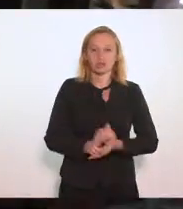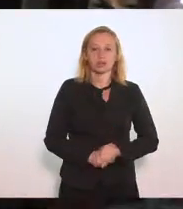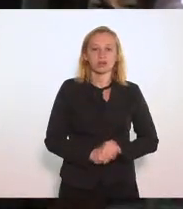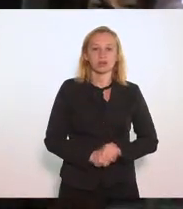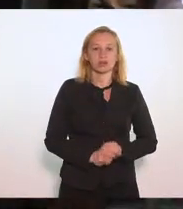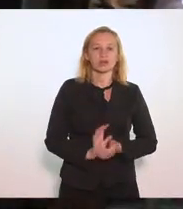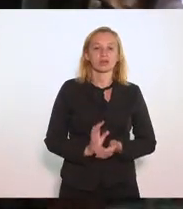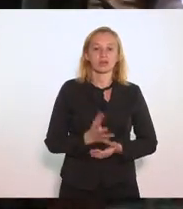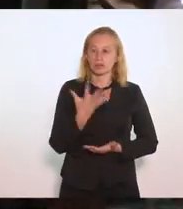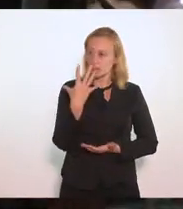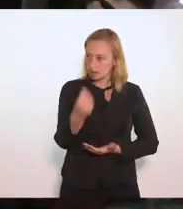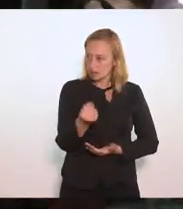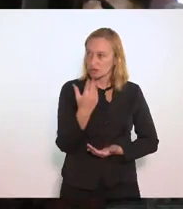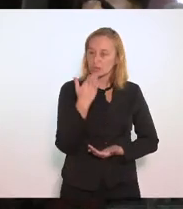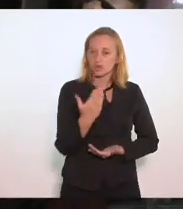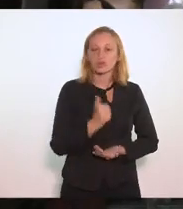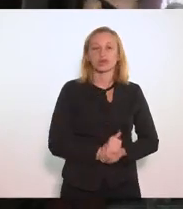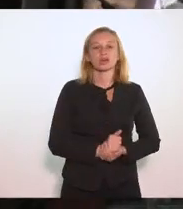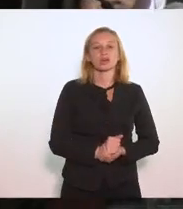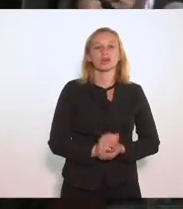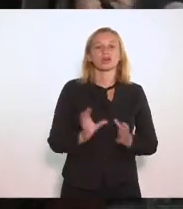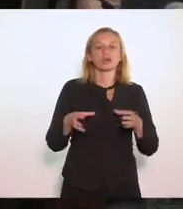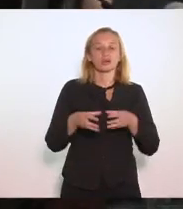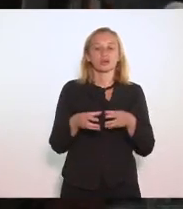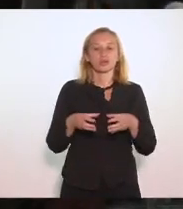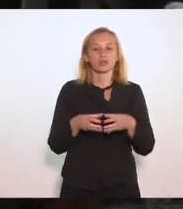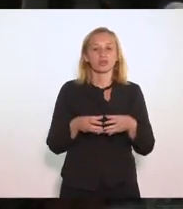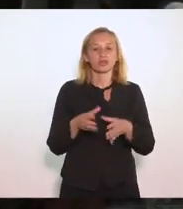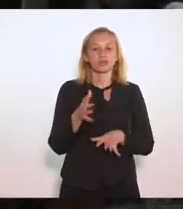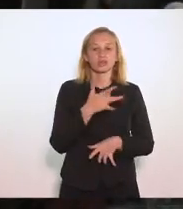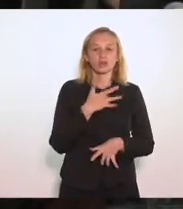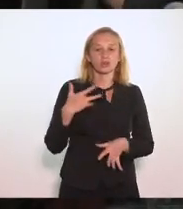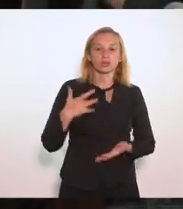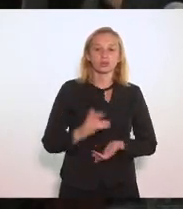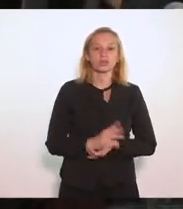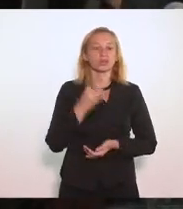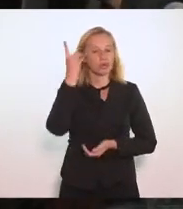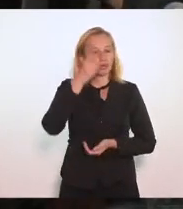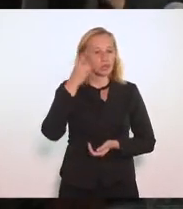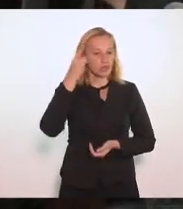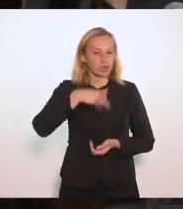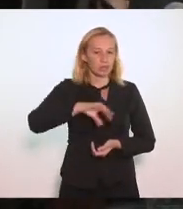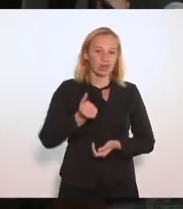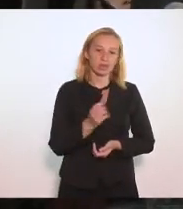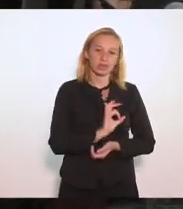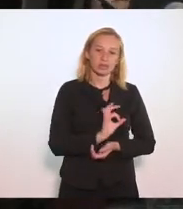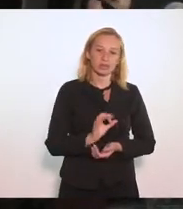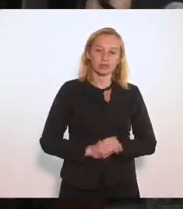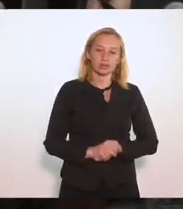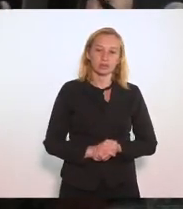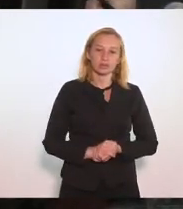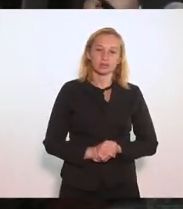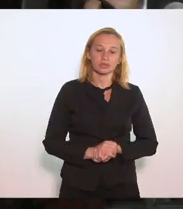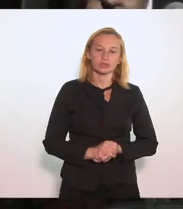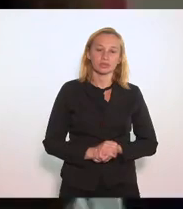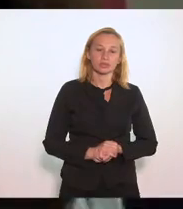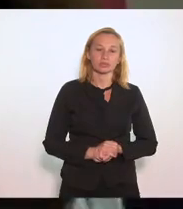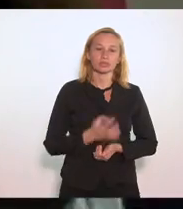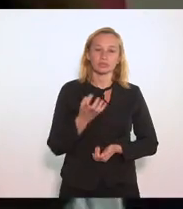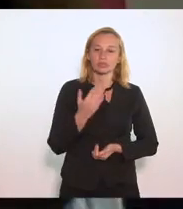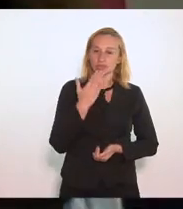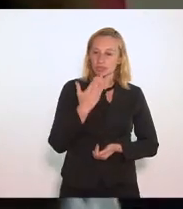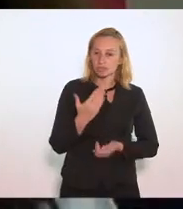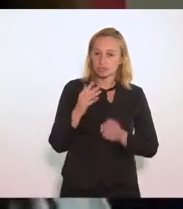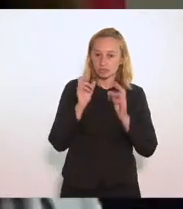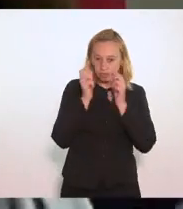comissão a presidência defere pedir vossa excelência pela comissão de saúde deputada Marta Rocha presidente eu queria pedir